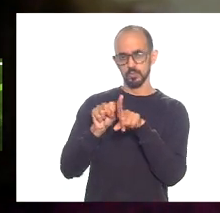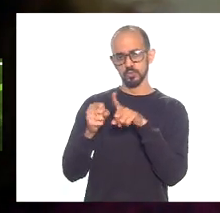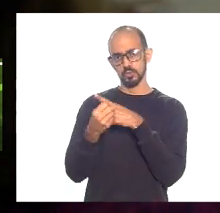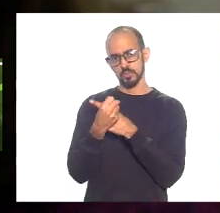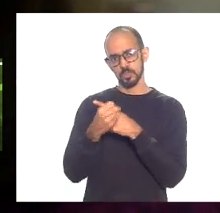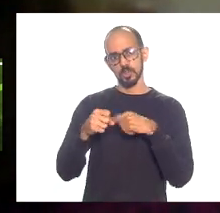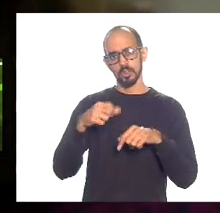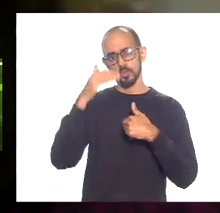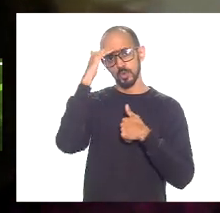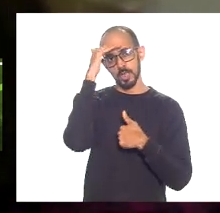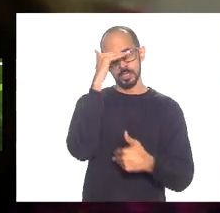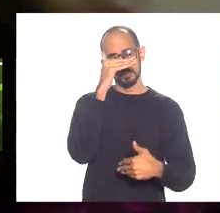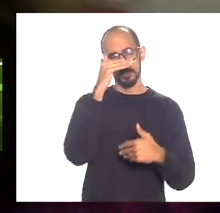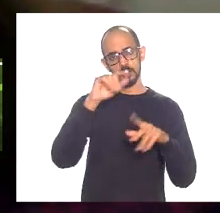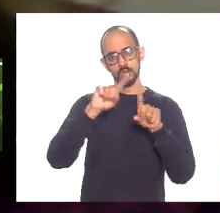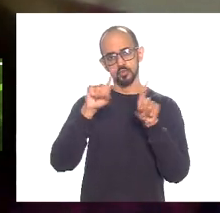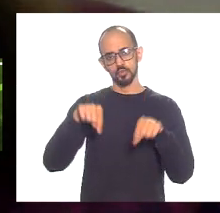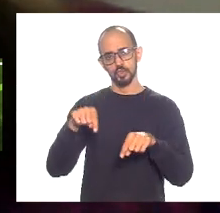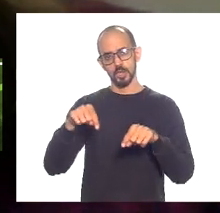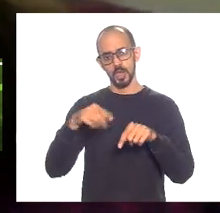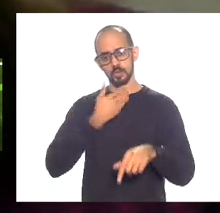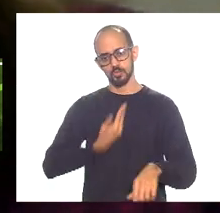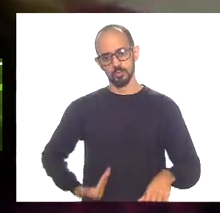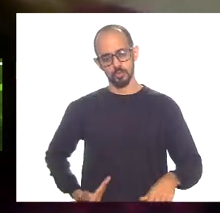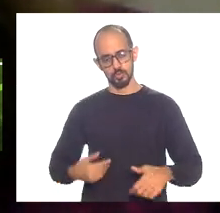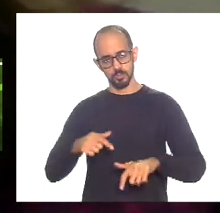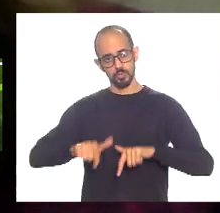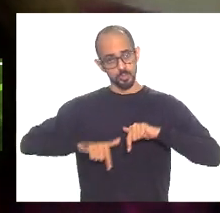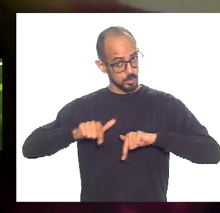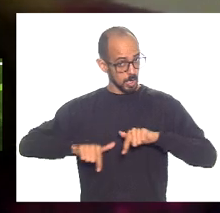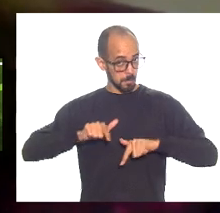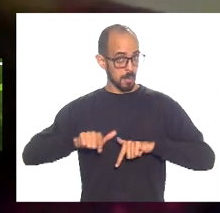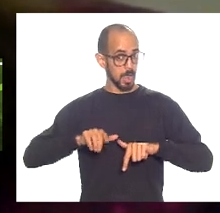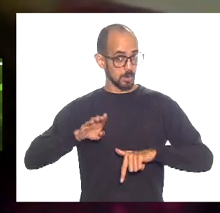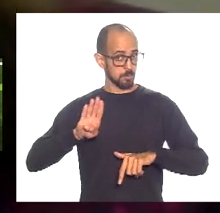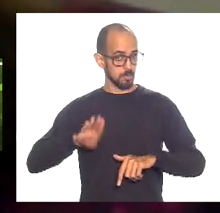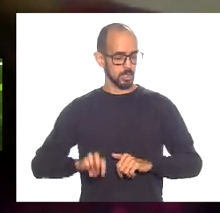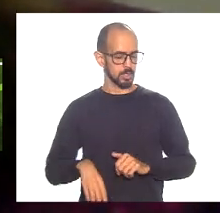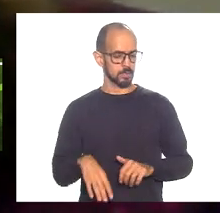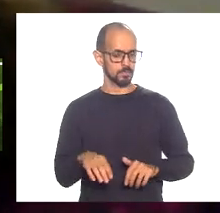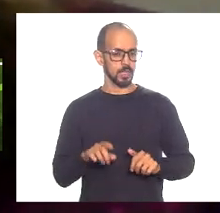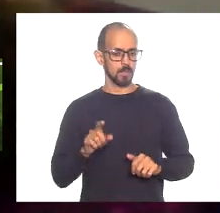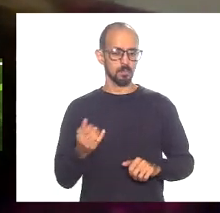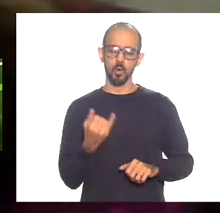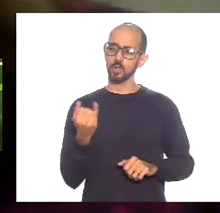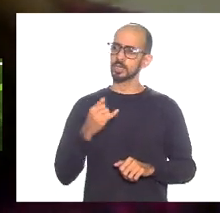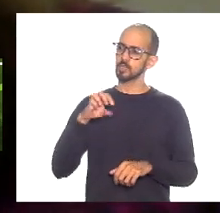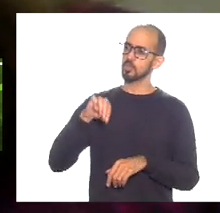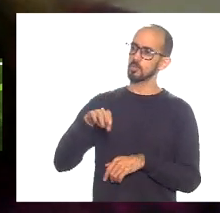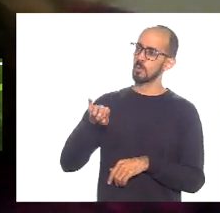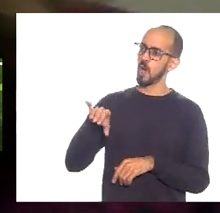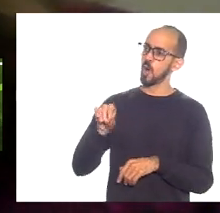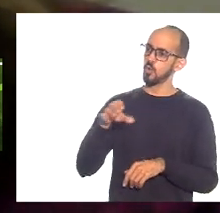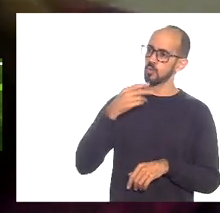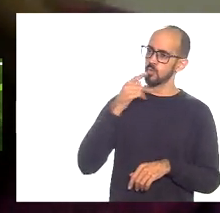públicos desse estado que muito fazem e foi muito boa Malga essa sua observação para acabar de vez com essa